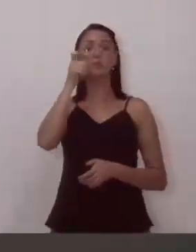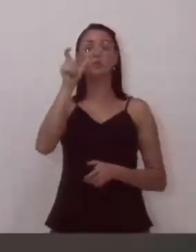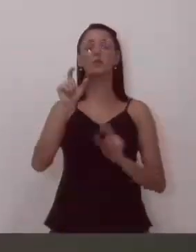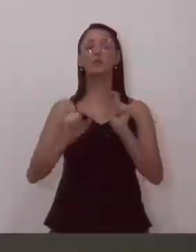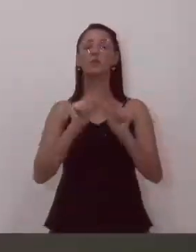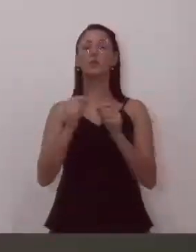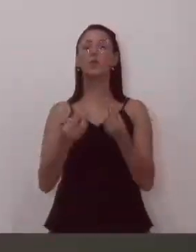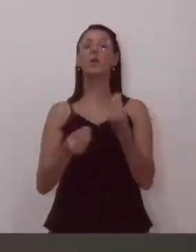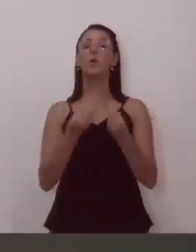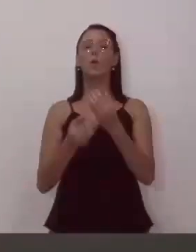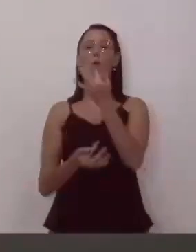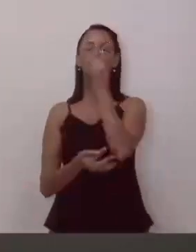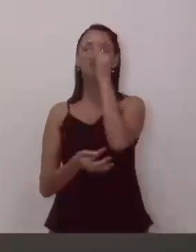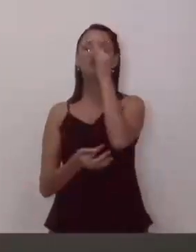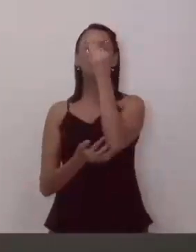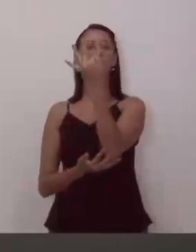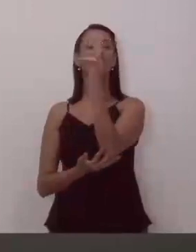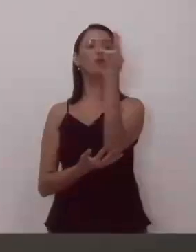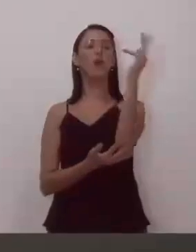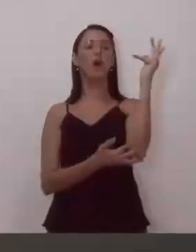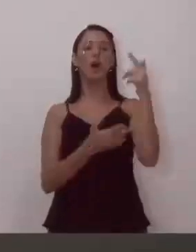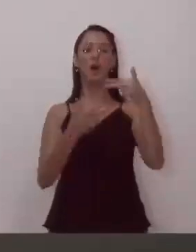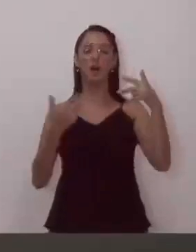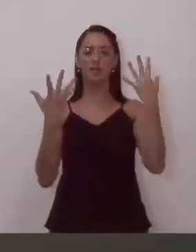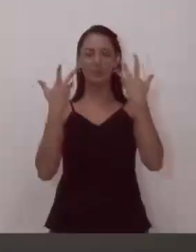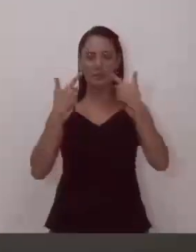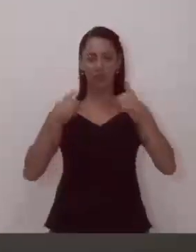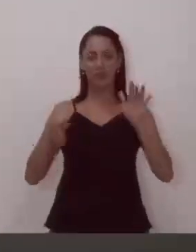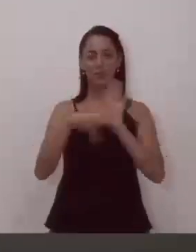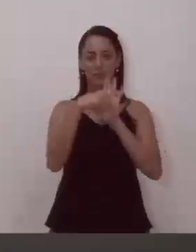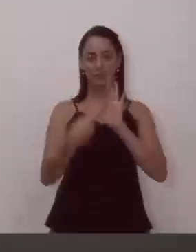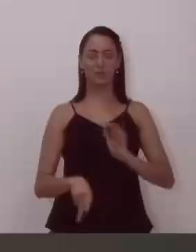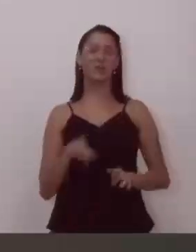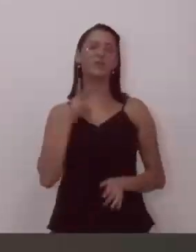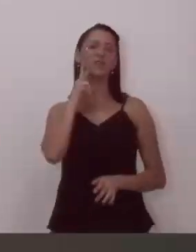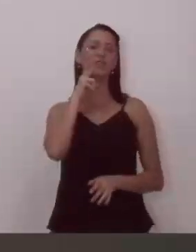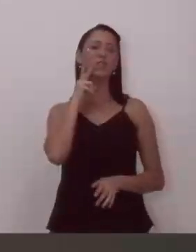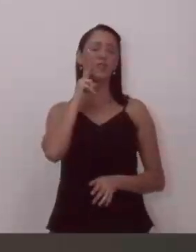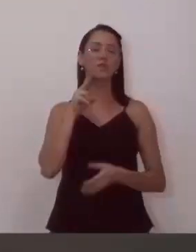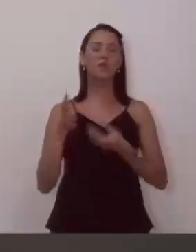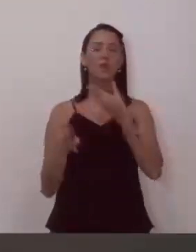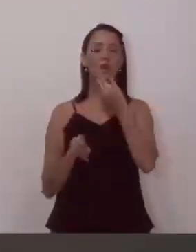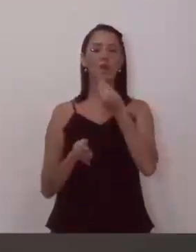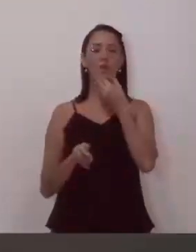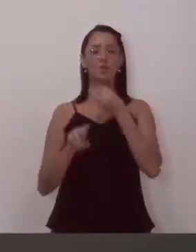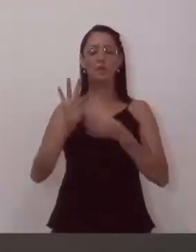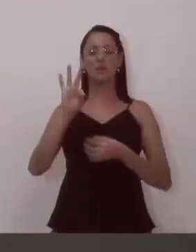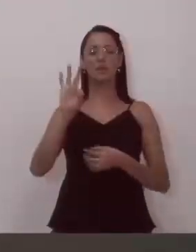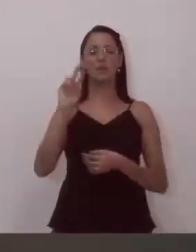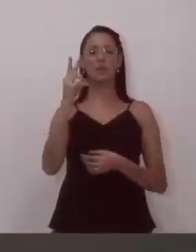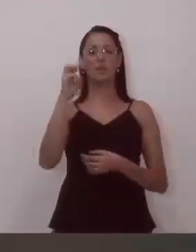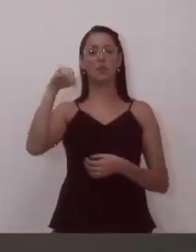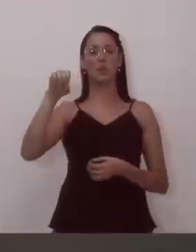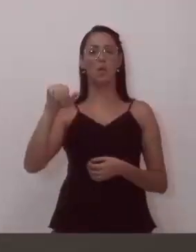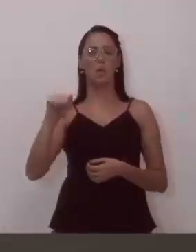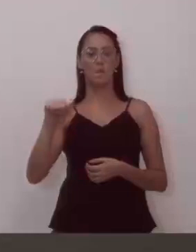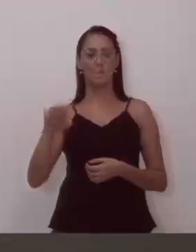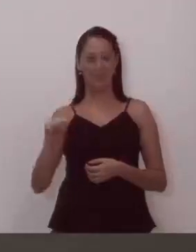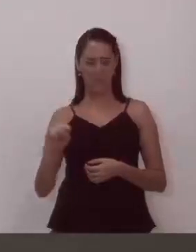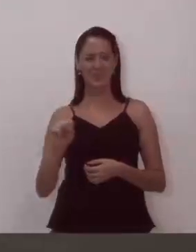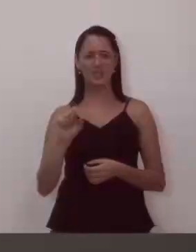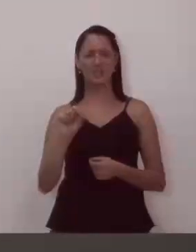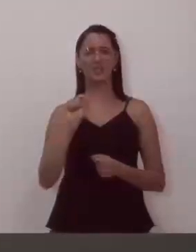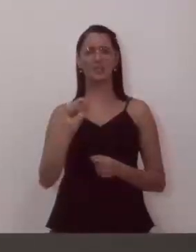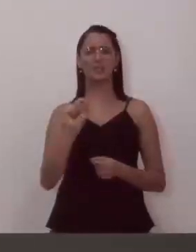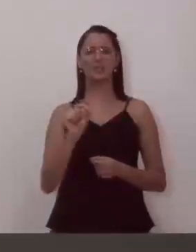fauna de vinhedo. Existe o Thomas Sigrist, que é um pintor naturalista, ele tem mais